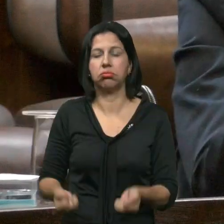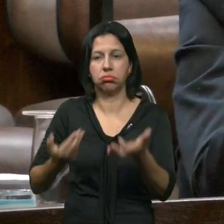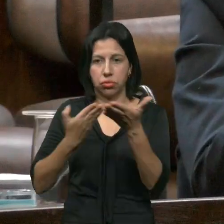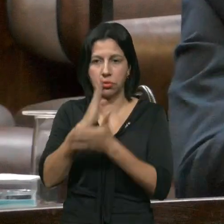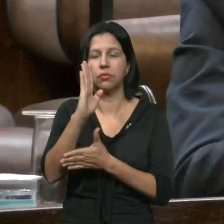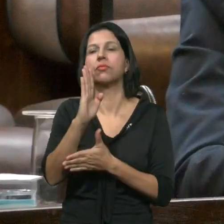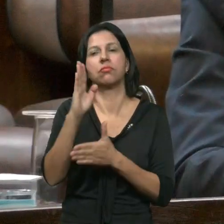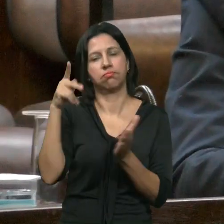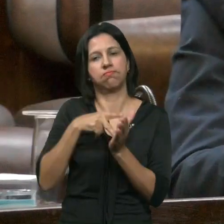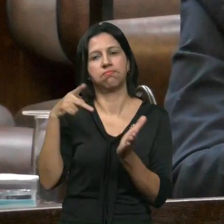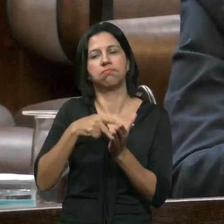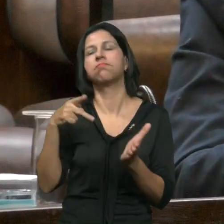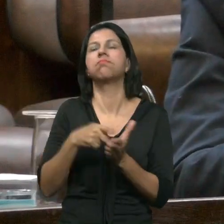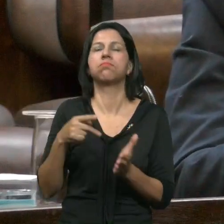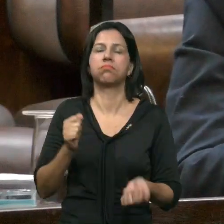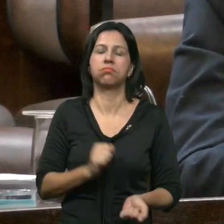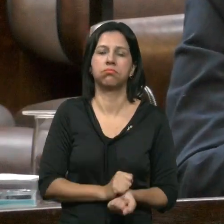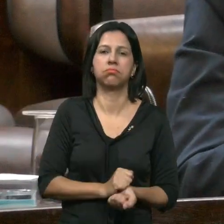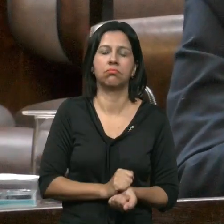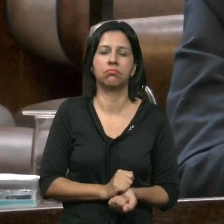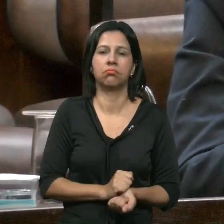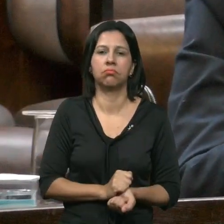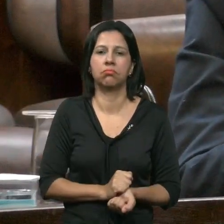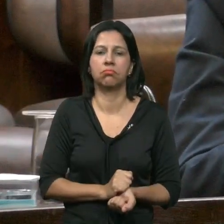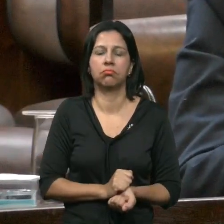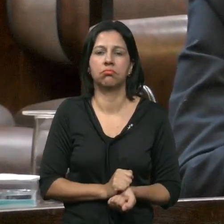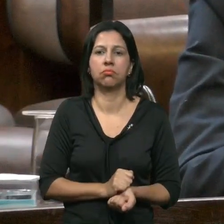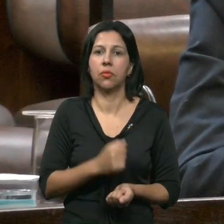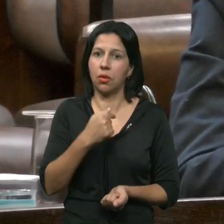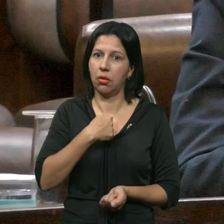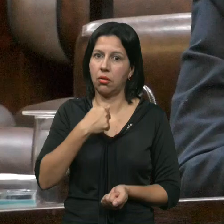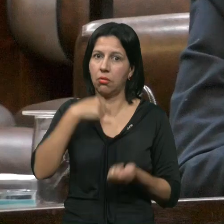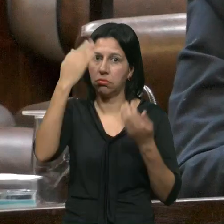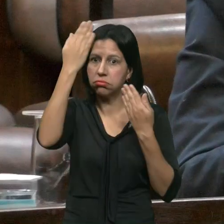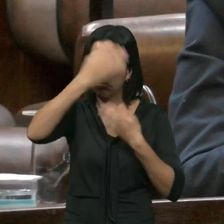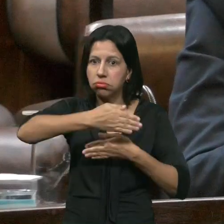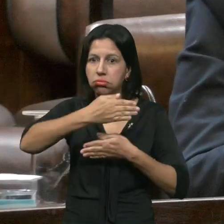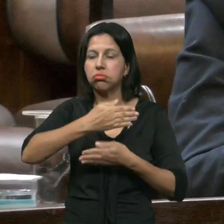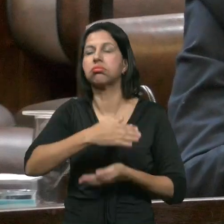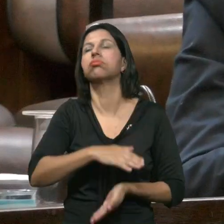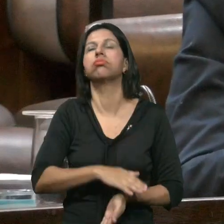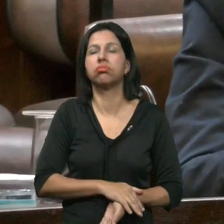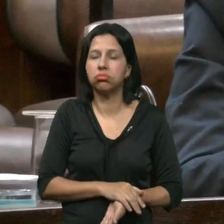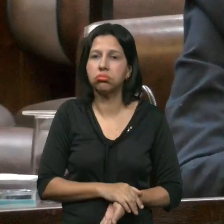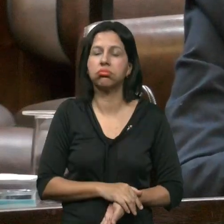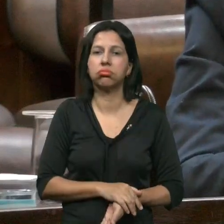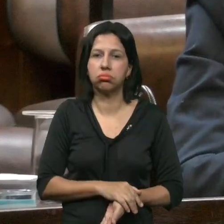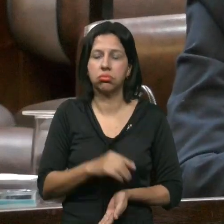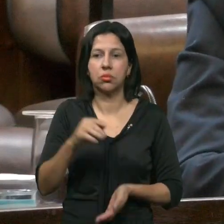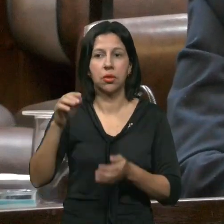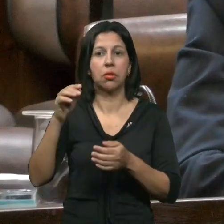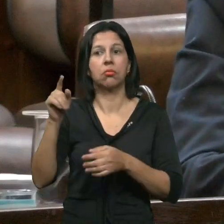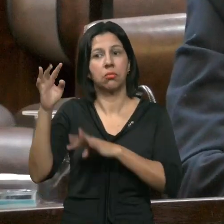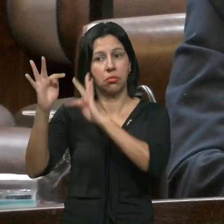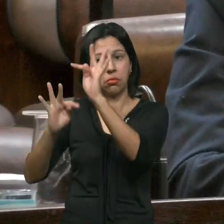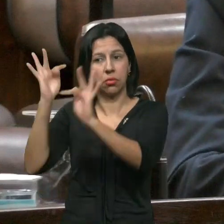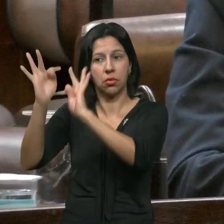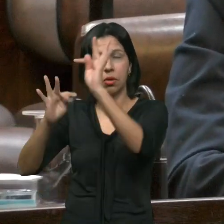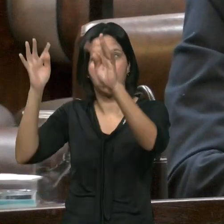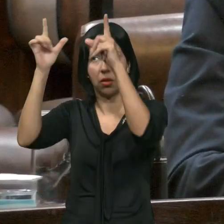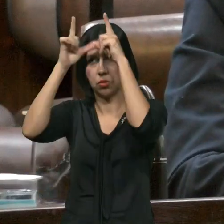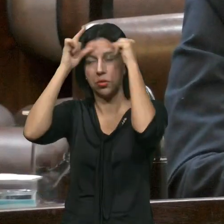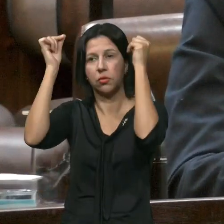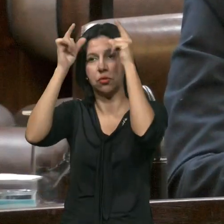Falando Isso Eu quero Testemunhar Aqui aos Técnicos De Enfermagem Que Essa